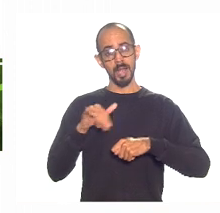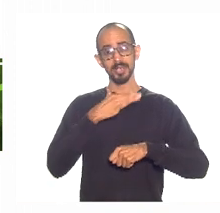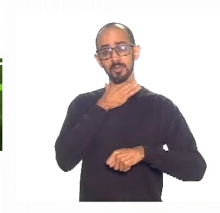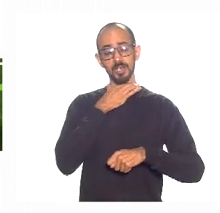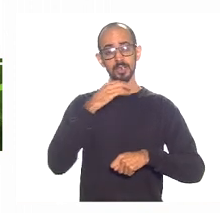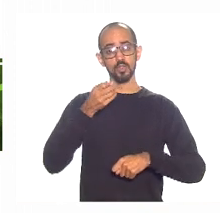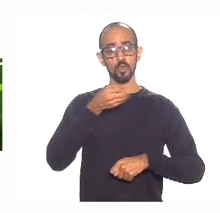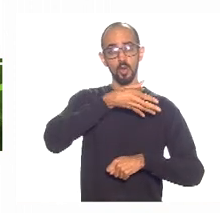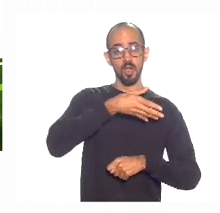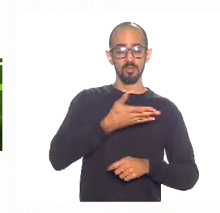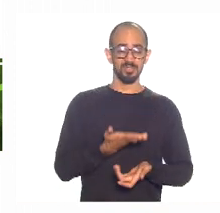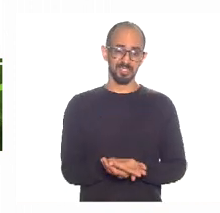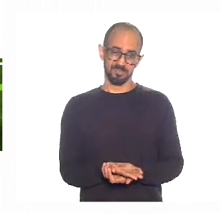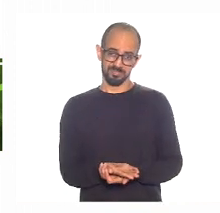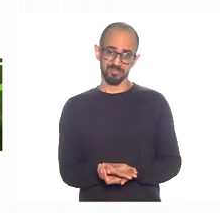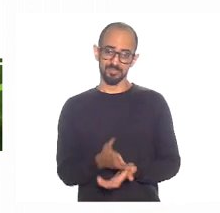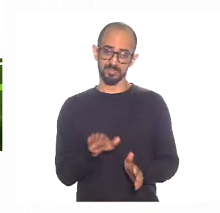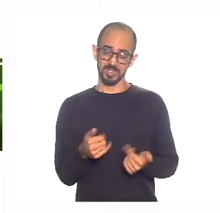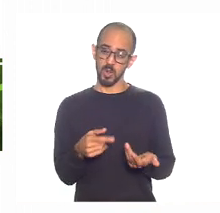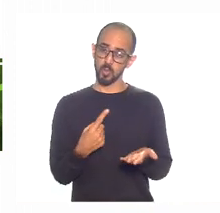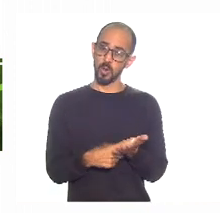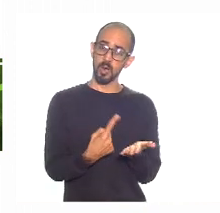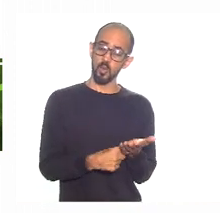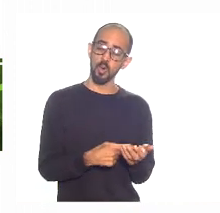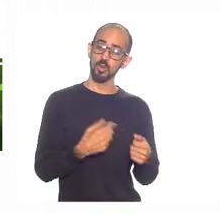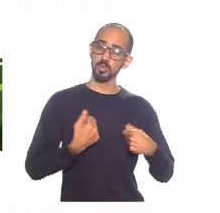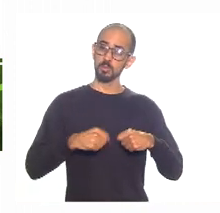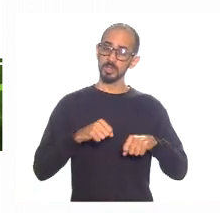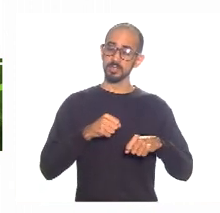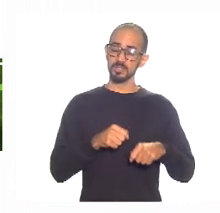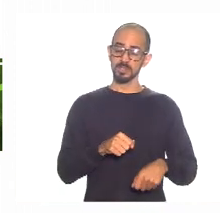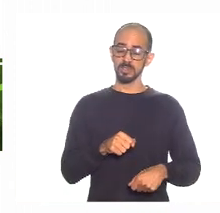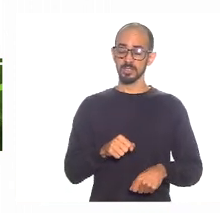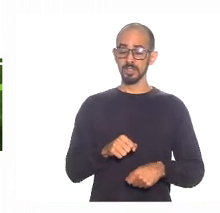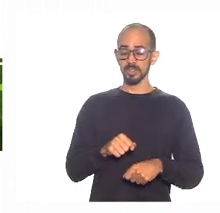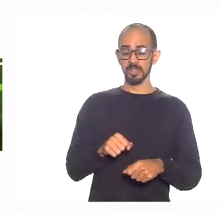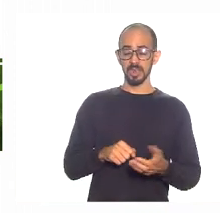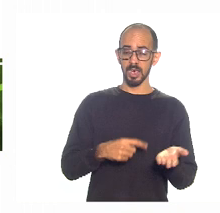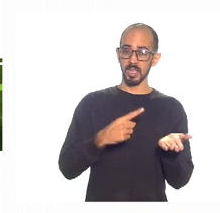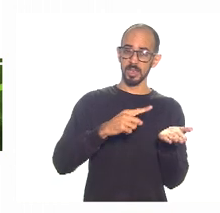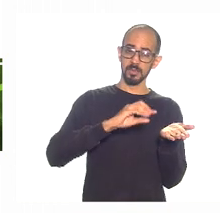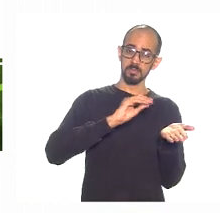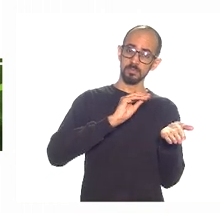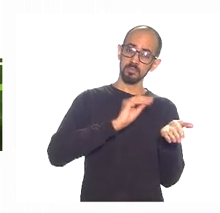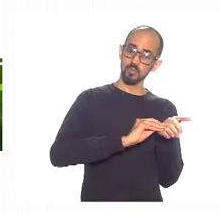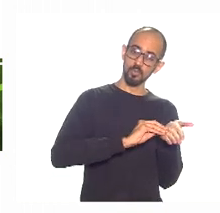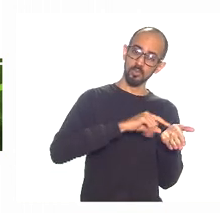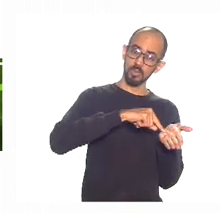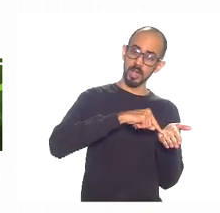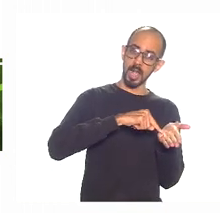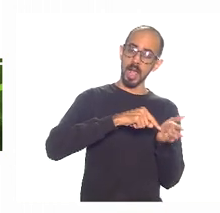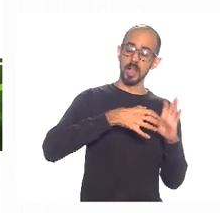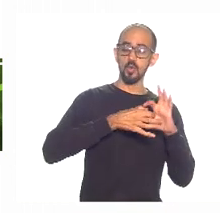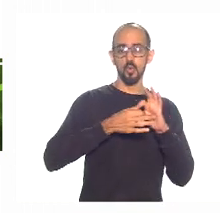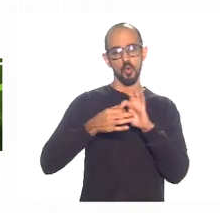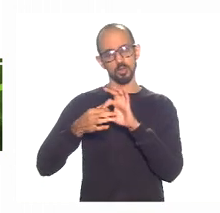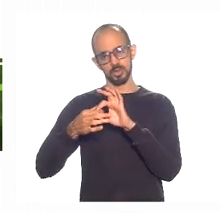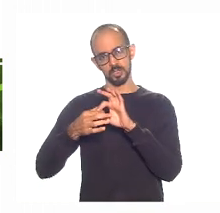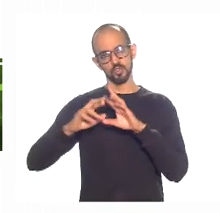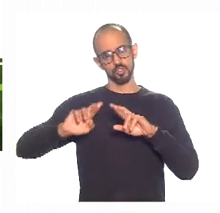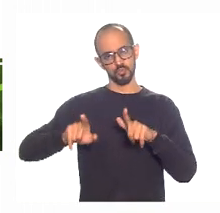Quer dizer, é claro que, no acordo, tem que ter previsto esses cenários. E aí, o que estou dizendo aqui, o Raul Veloso é um economista